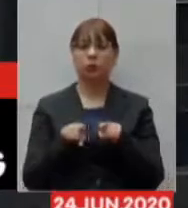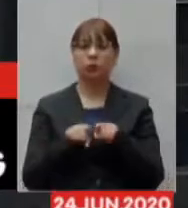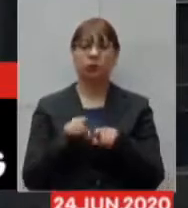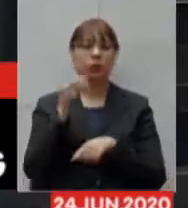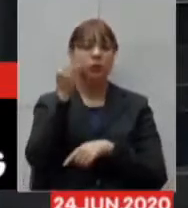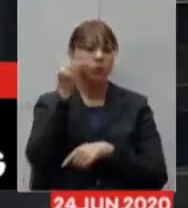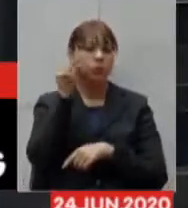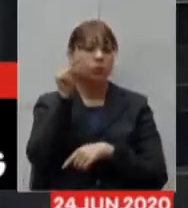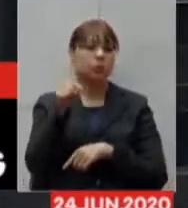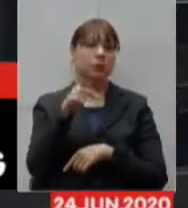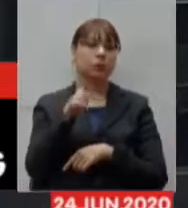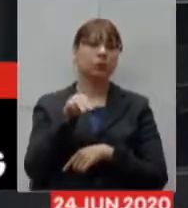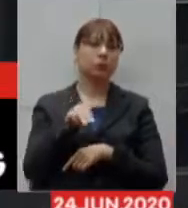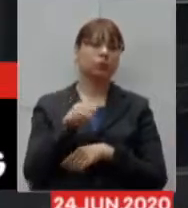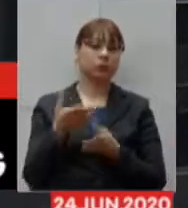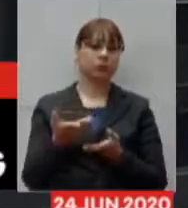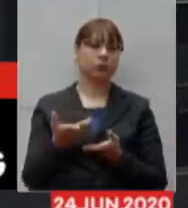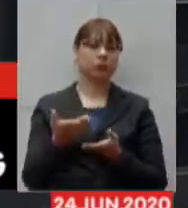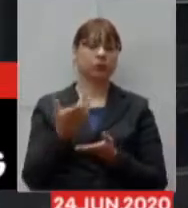em lidar com crises